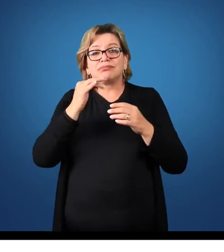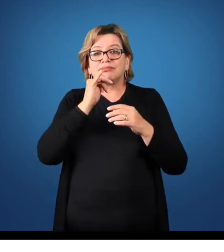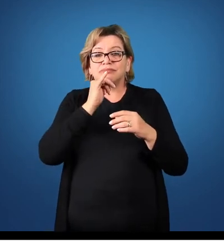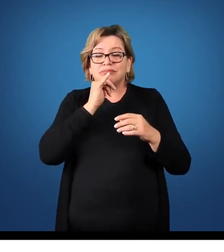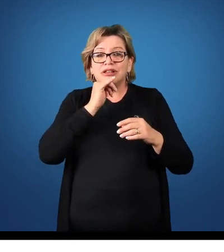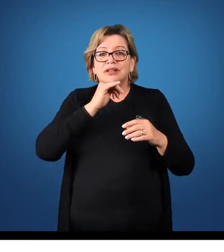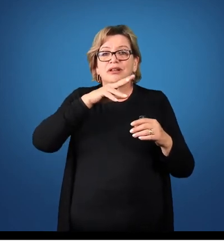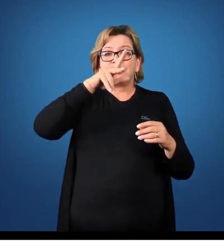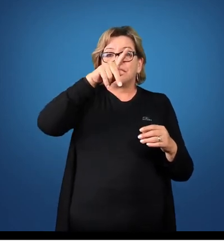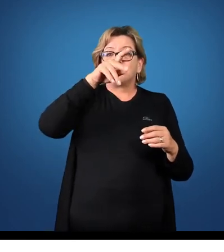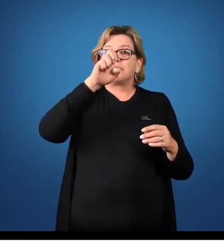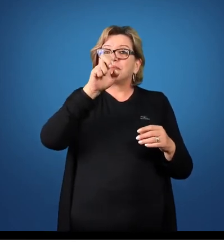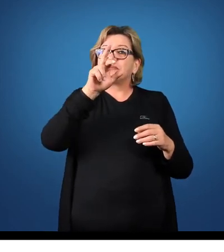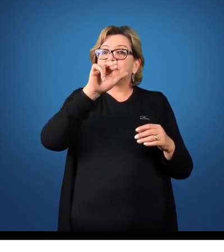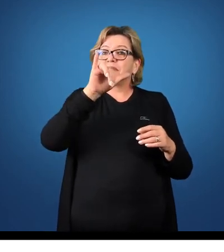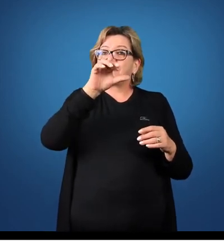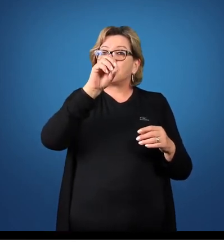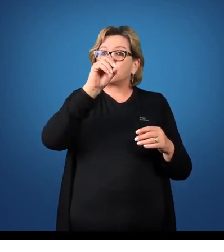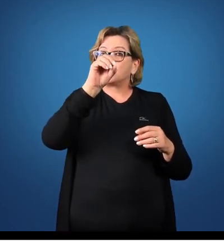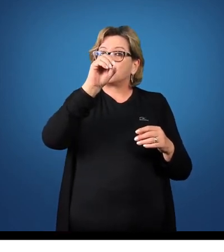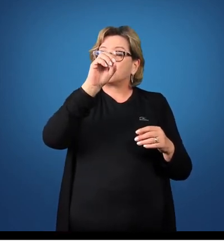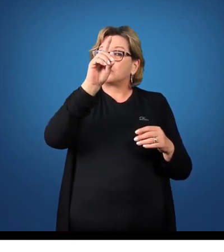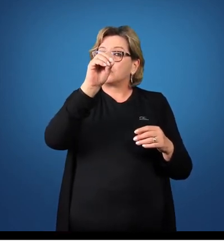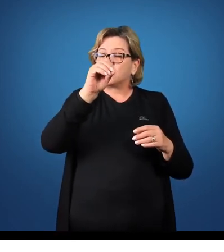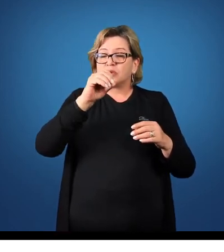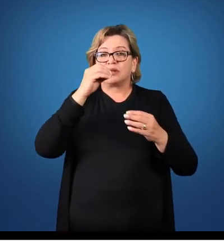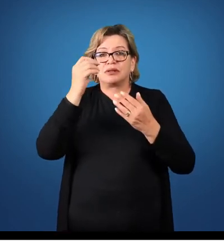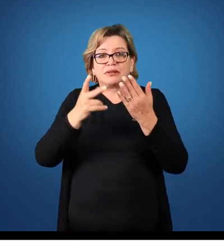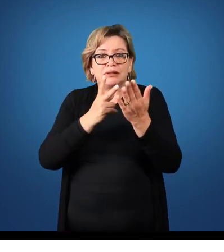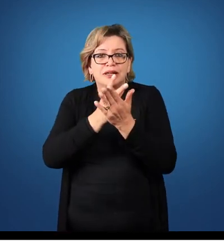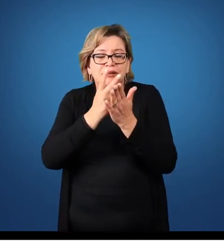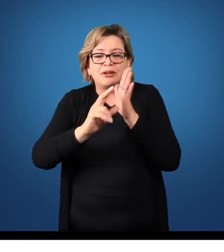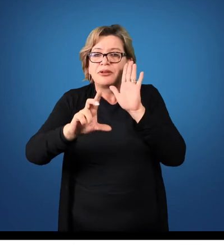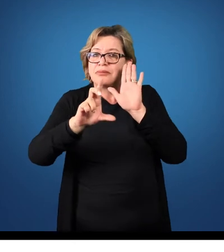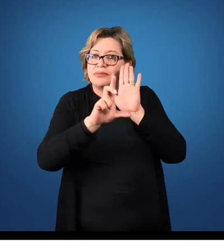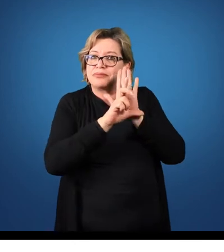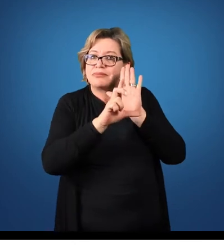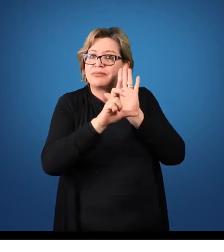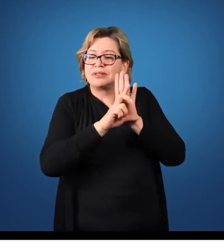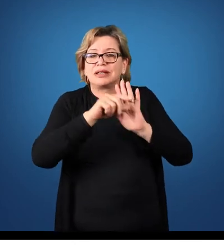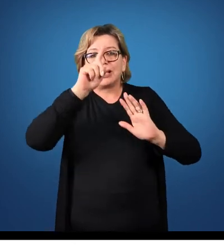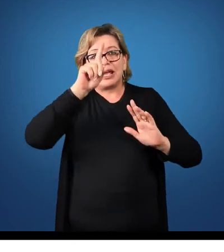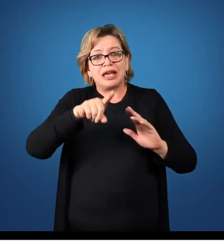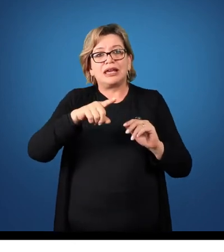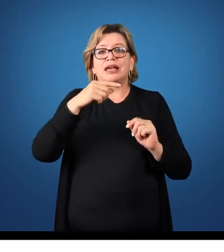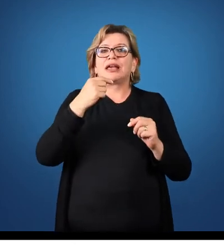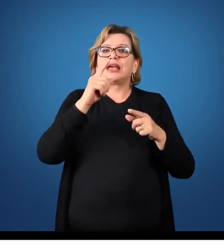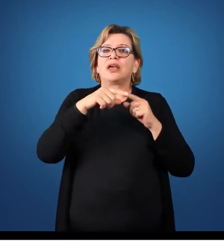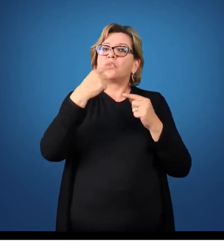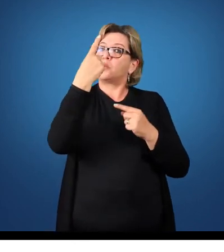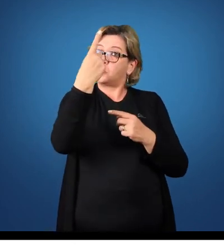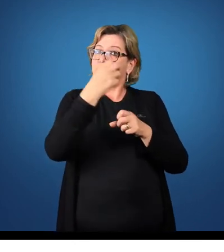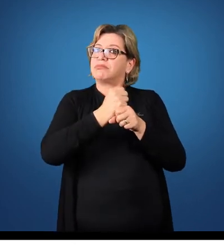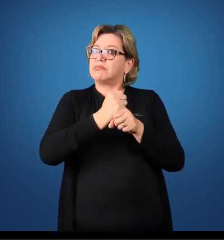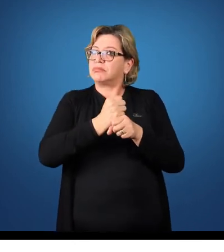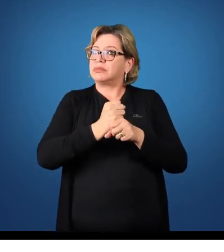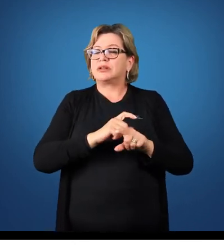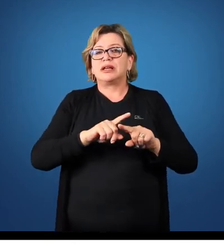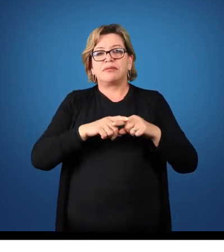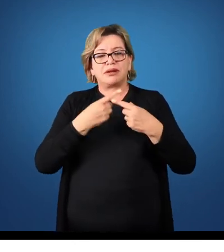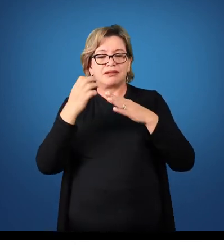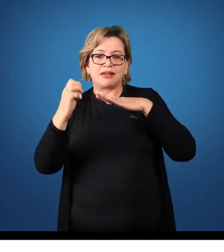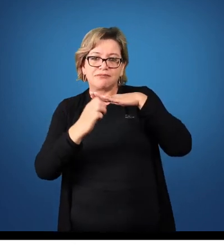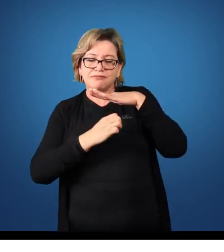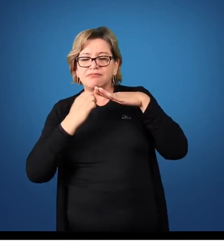contábil analisado para fins legais e de publicação é de um ano. Mas a